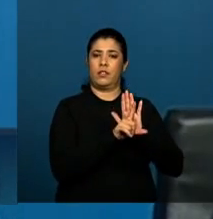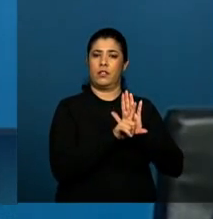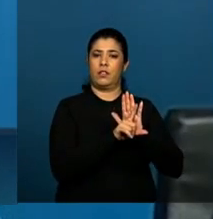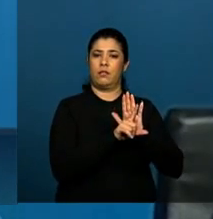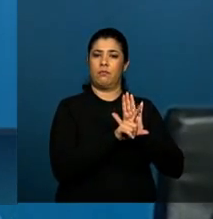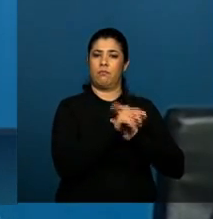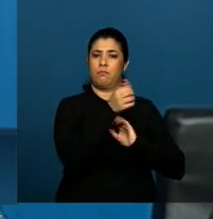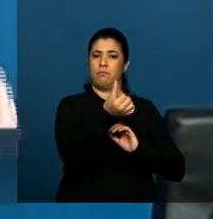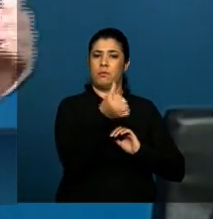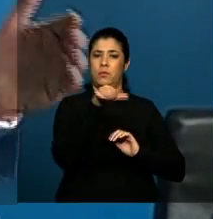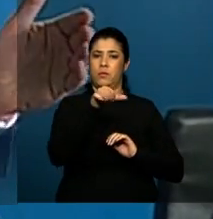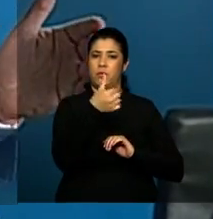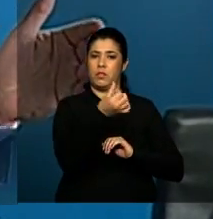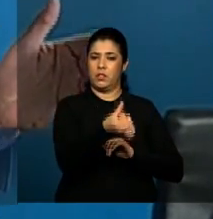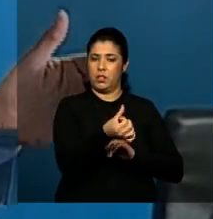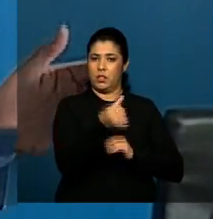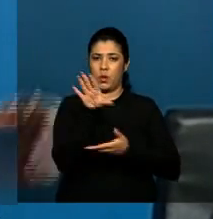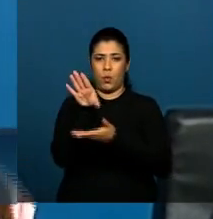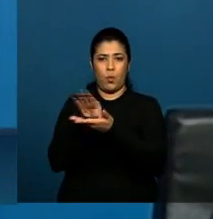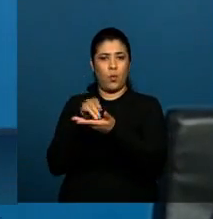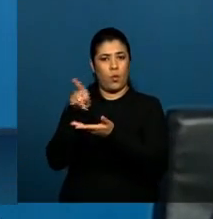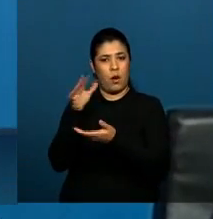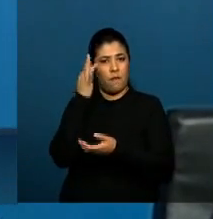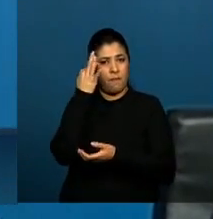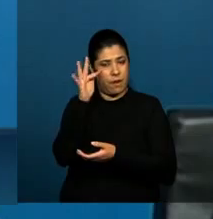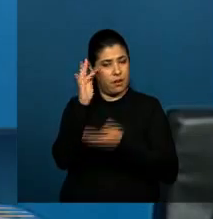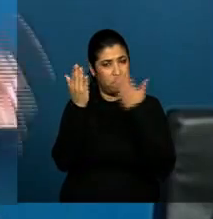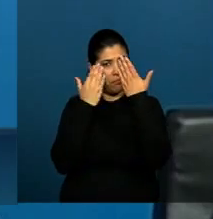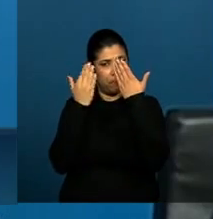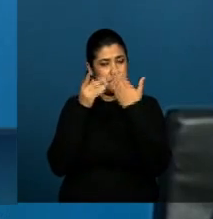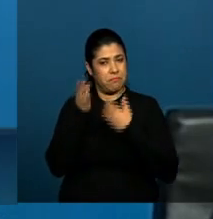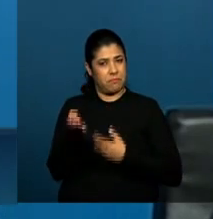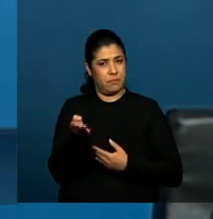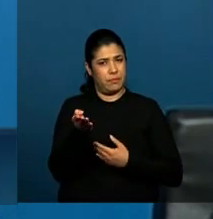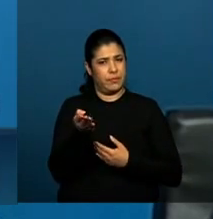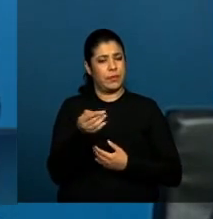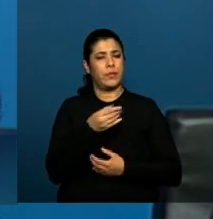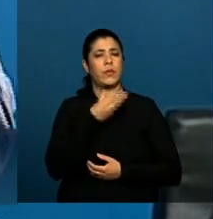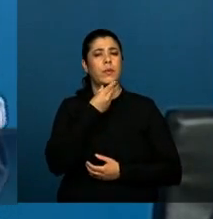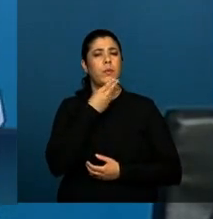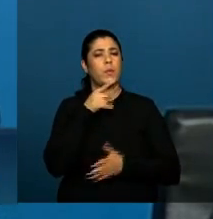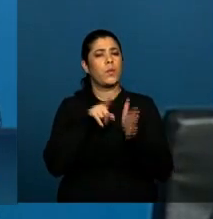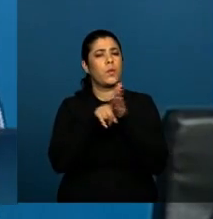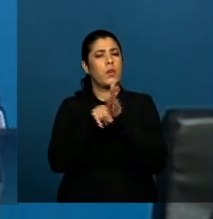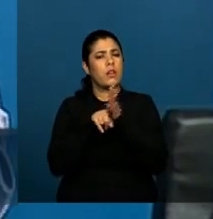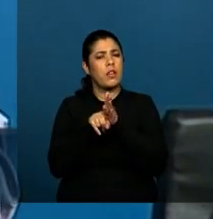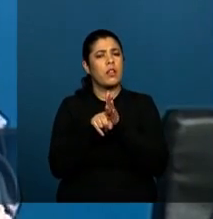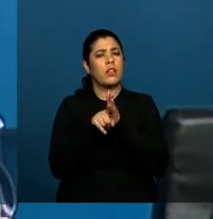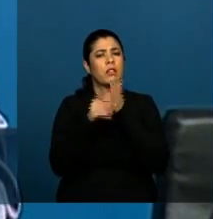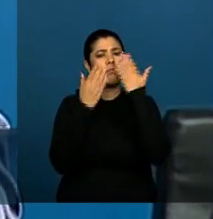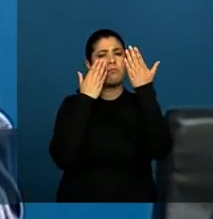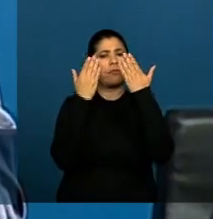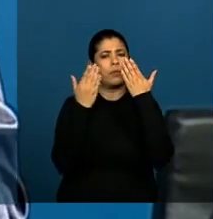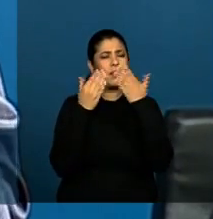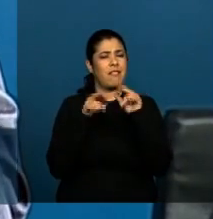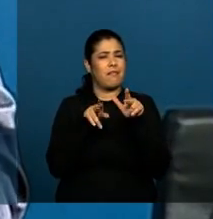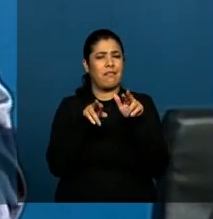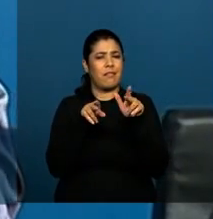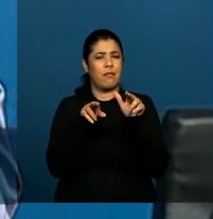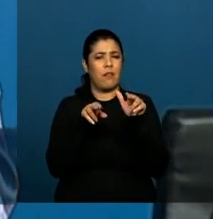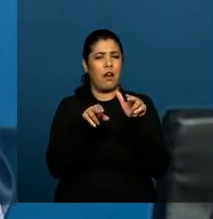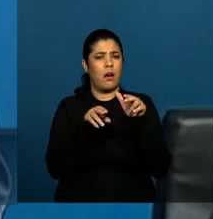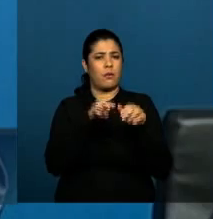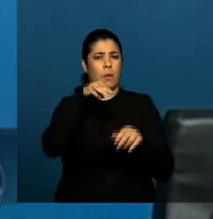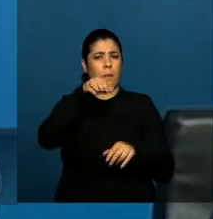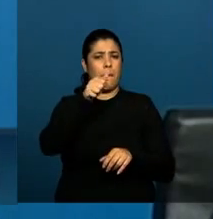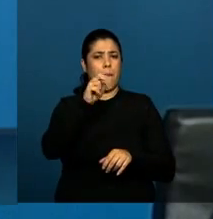como paradigma o Código de Napoleão. E esse analista então dizia que o mesmo acontecerá com a lei do marco civil brasileiro.